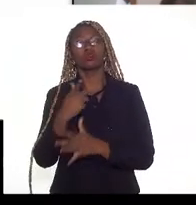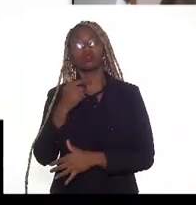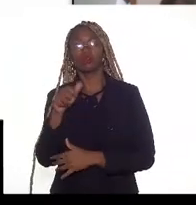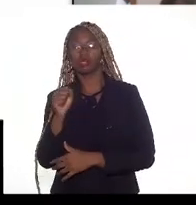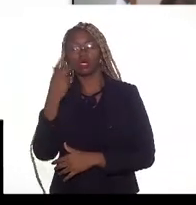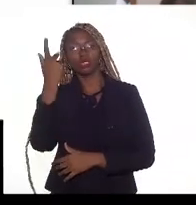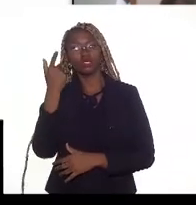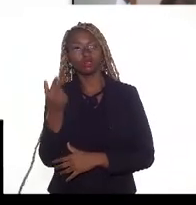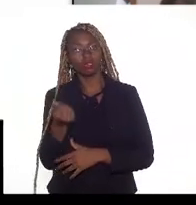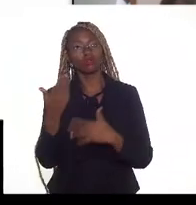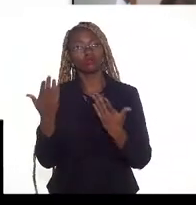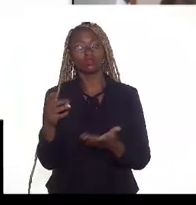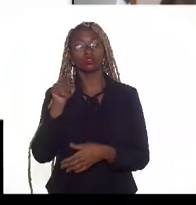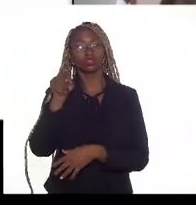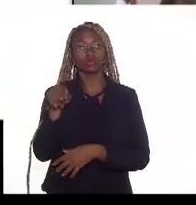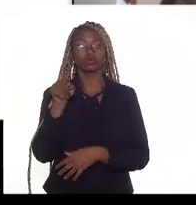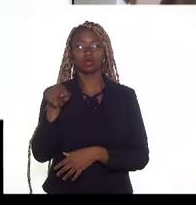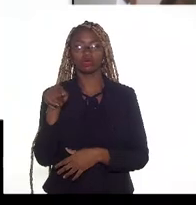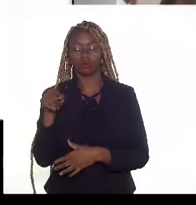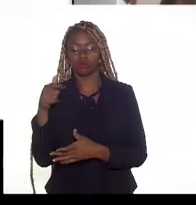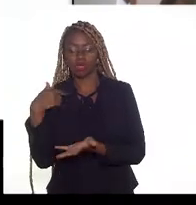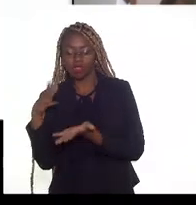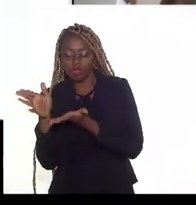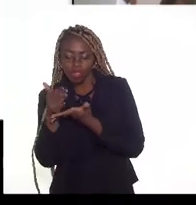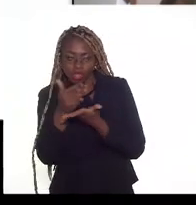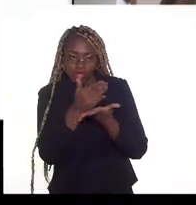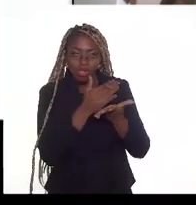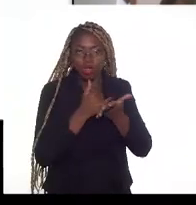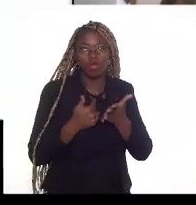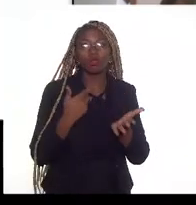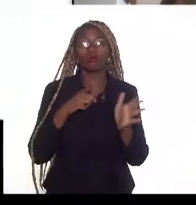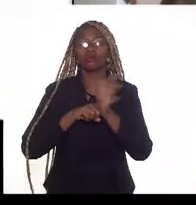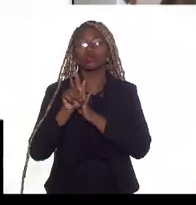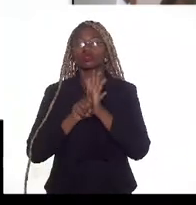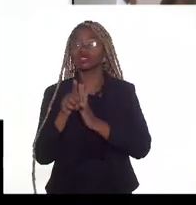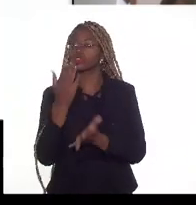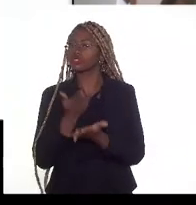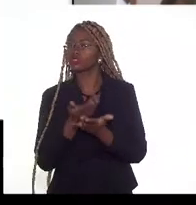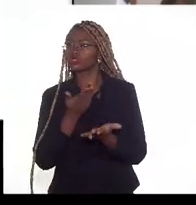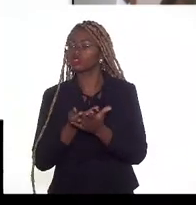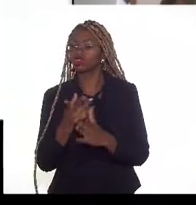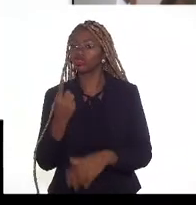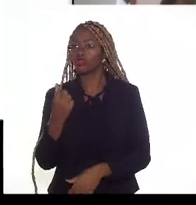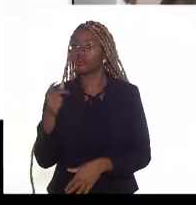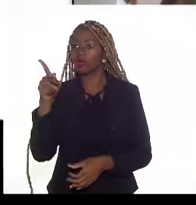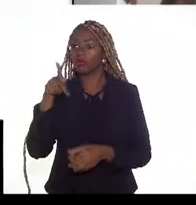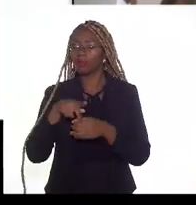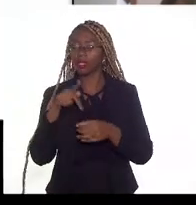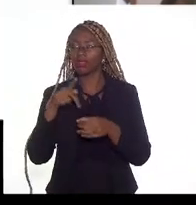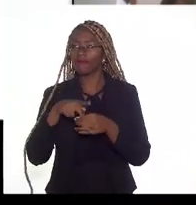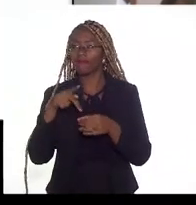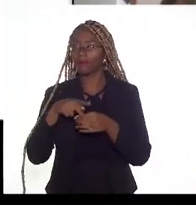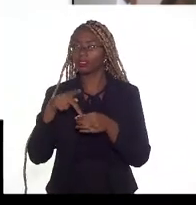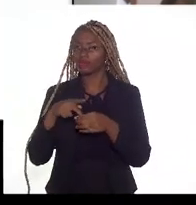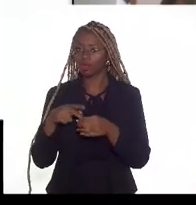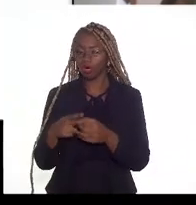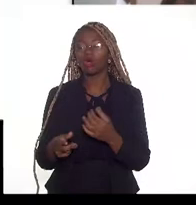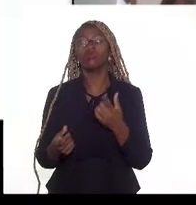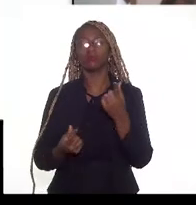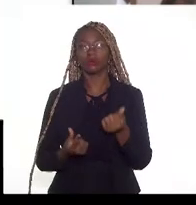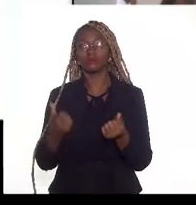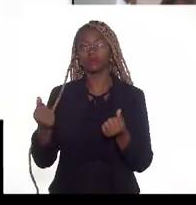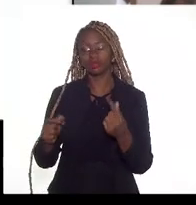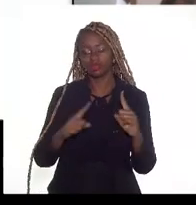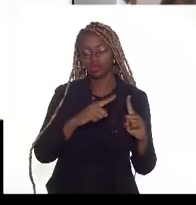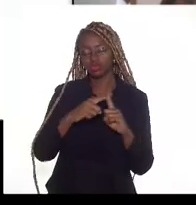a receita bruta apurada do campo multiplica o volume do petróleo no preço do preço do petróleo e soma